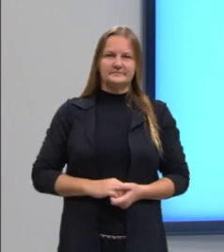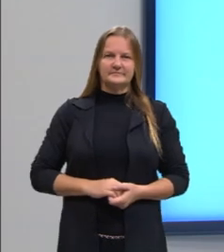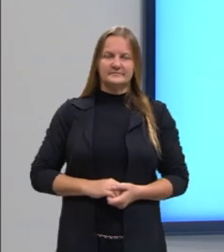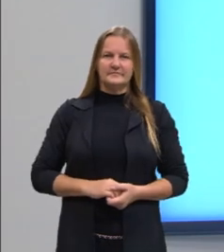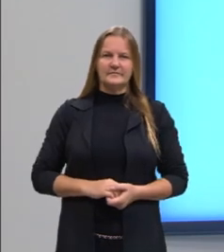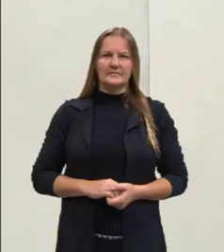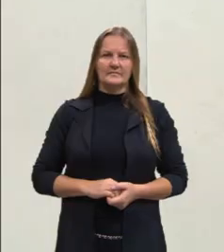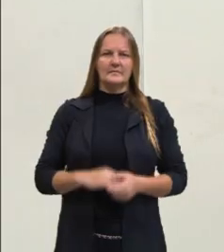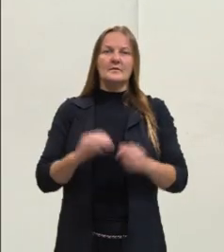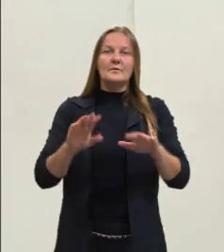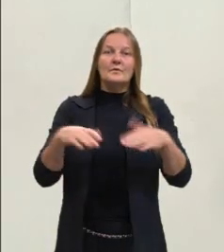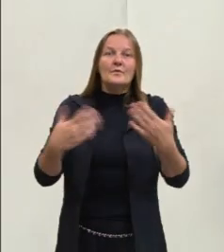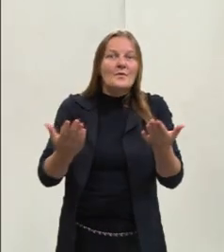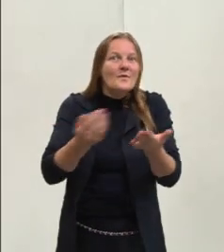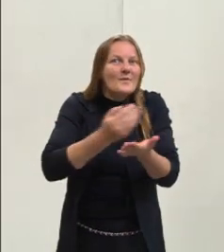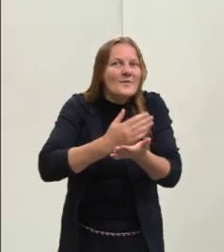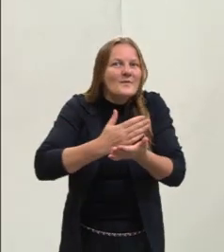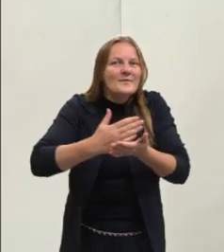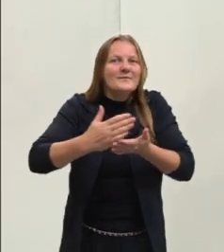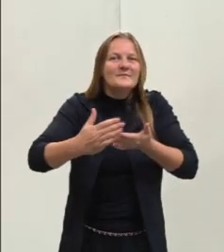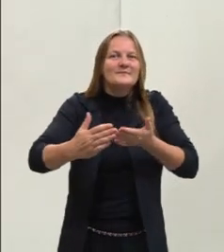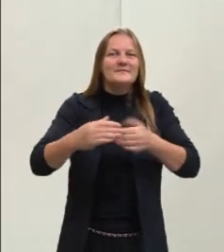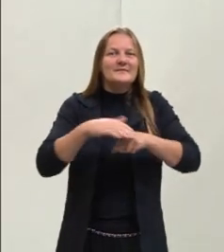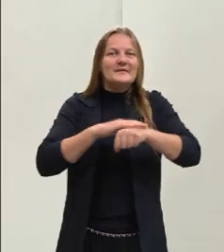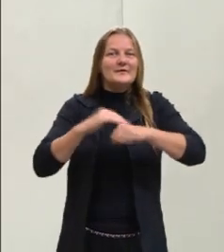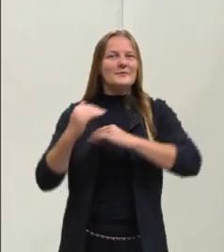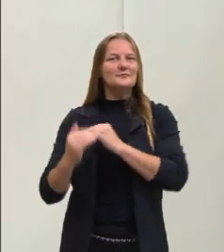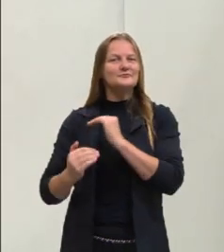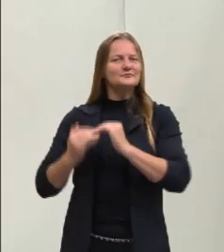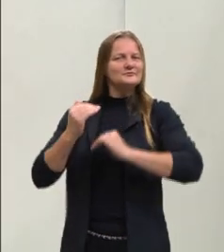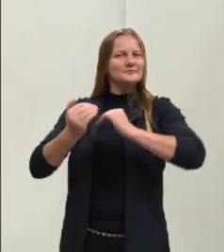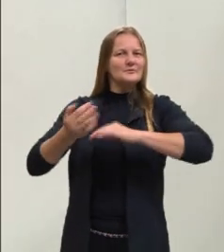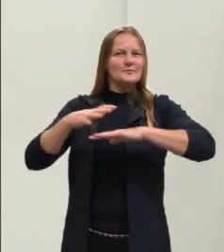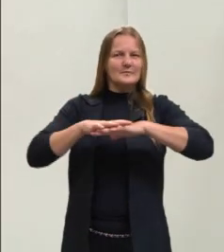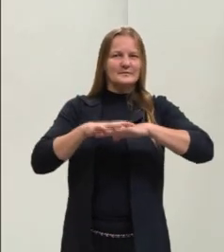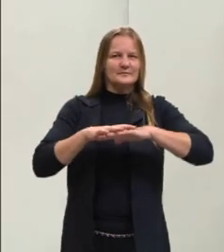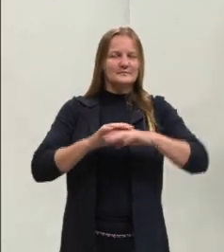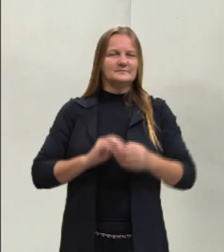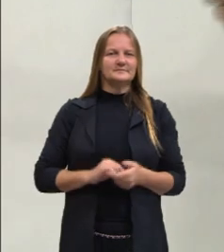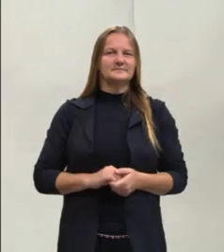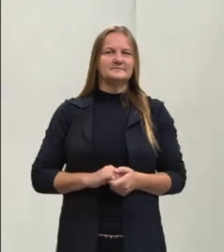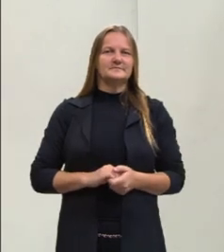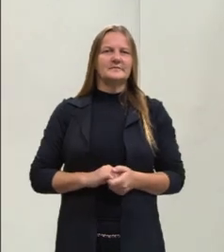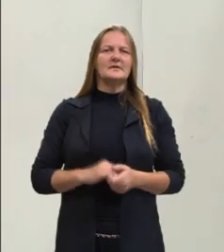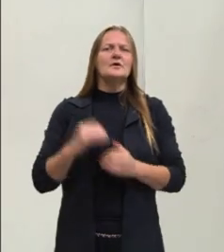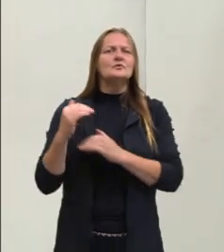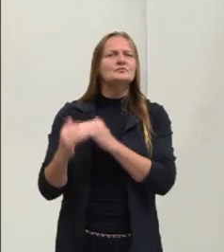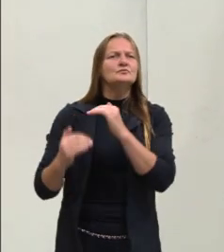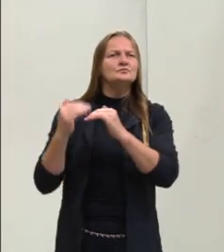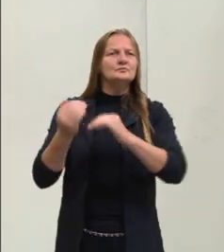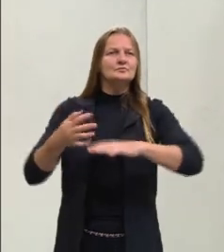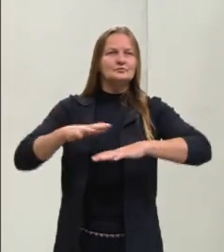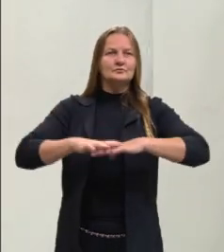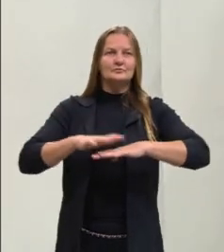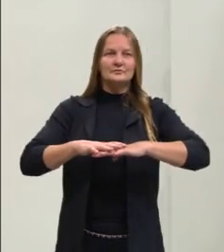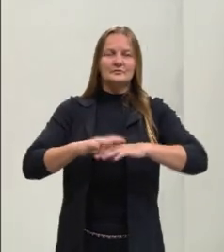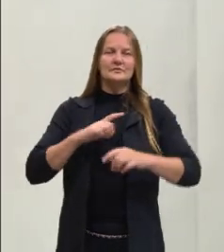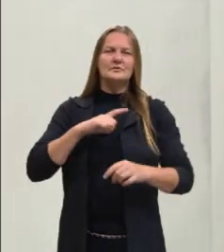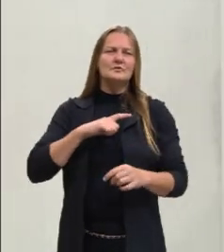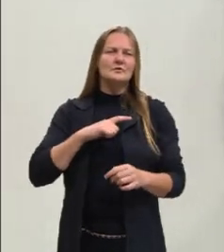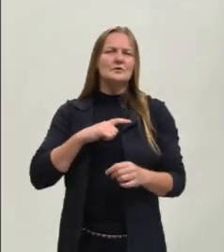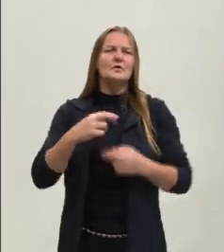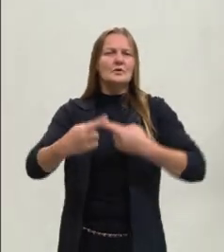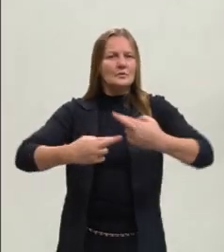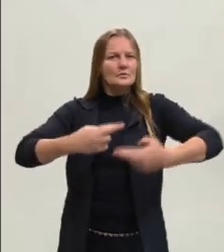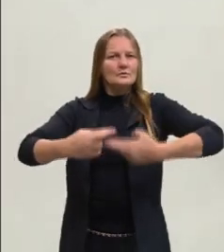Então, a gente vai começar falando um pouco sobre o desenvolvimento da matemática. O desenvolvimento da matemática está relacionado, então,